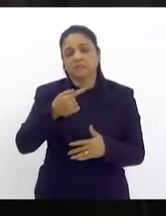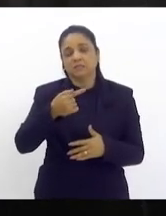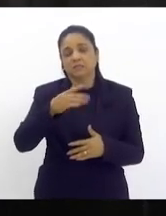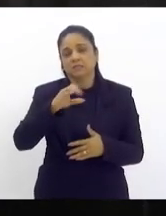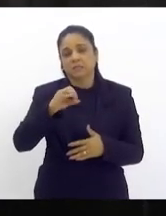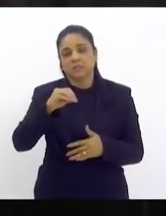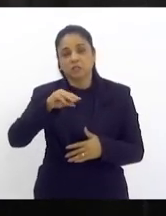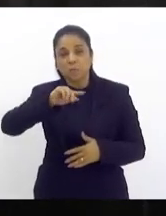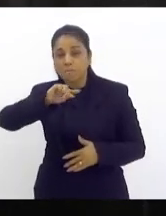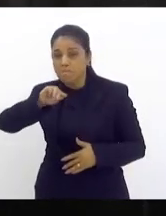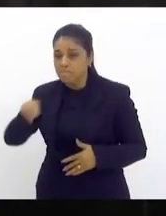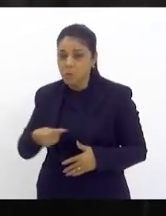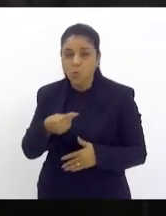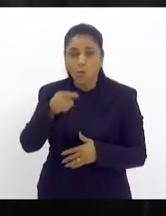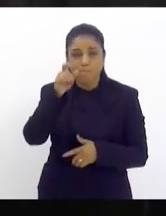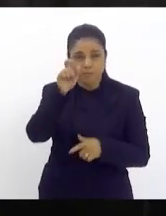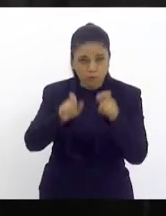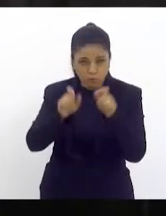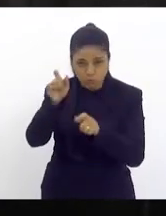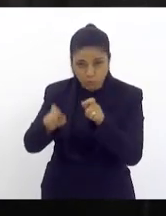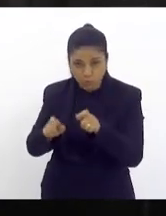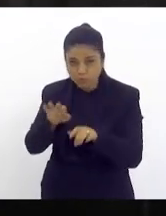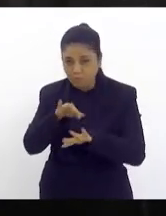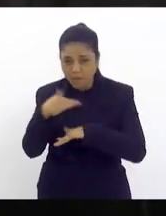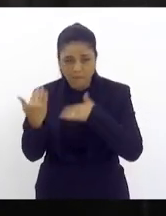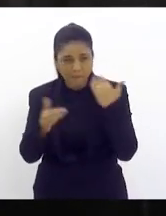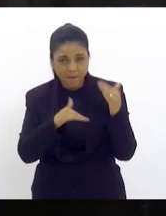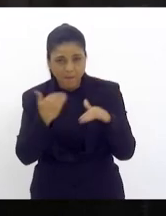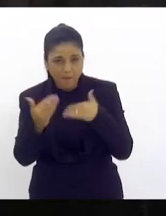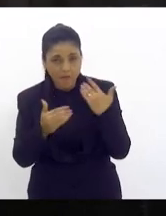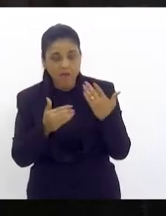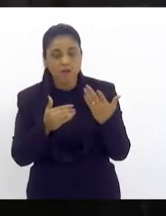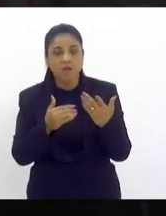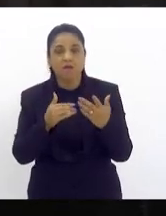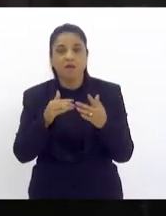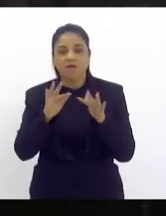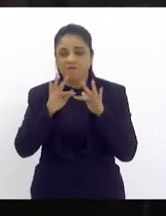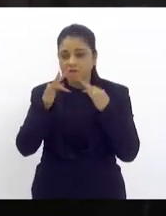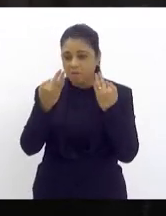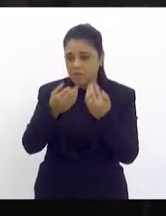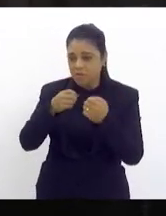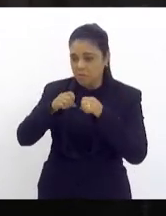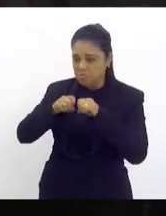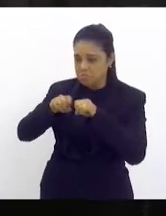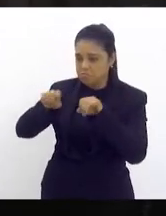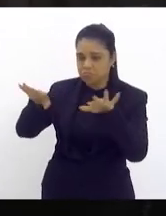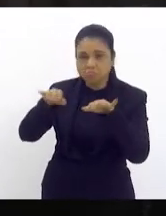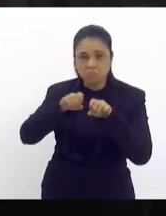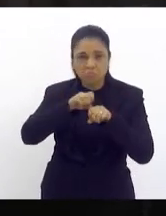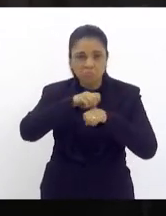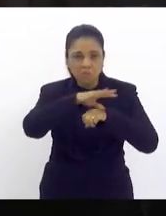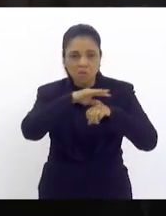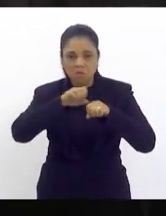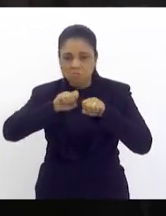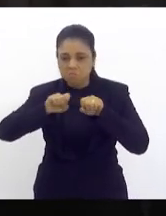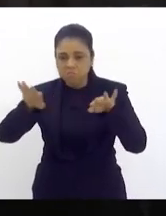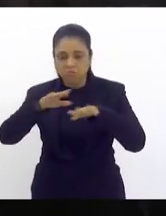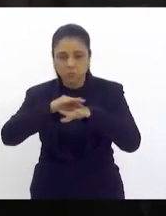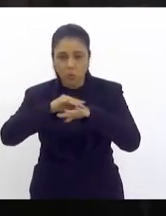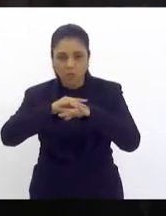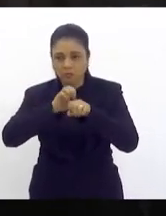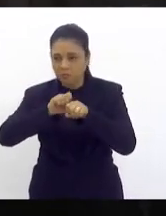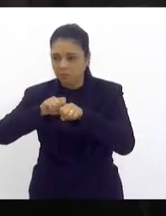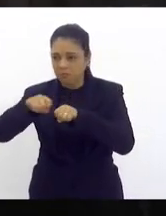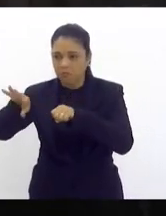a sua família mas também os seus próximos transmitindo a doença sem nenhuma responsabilidade nós temos